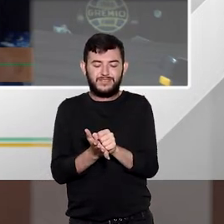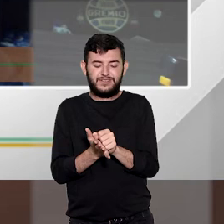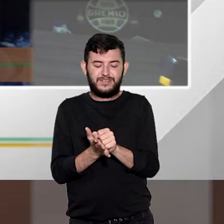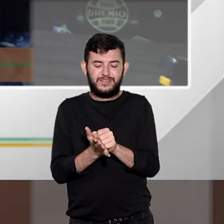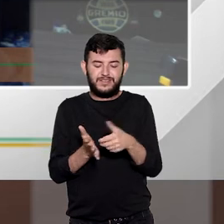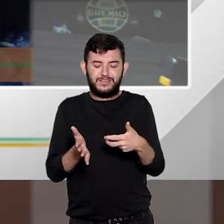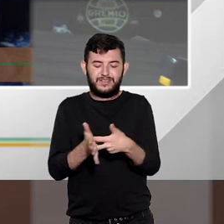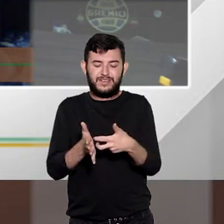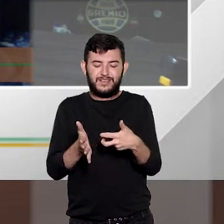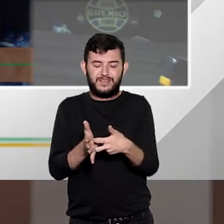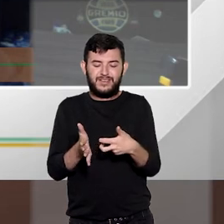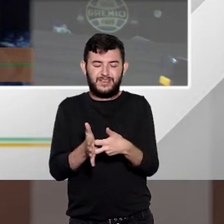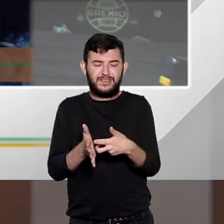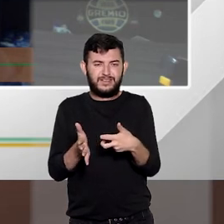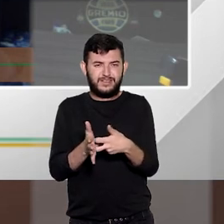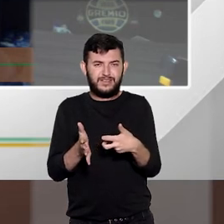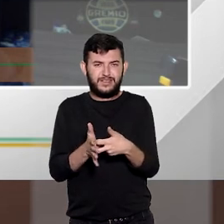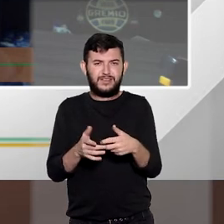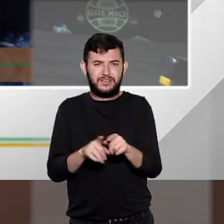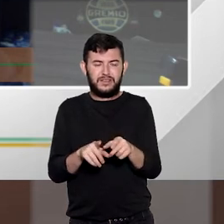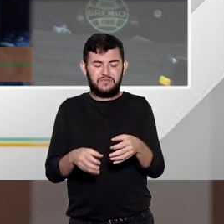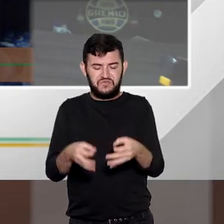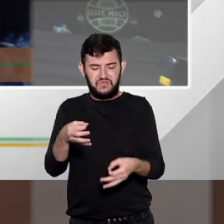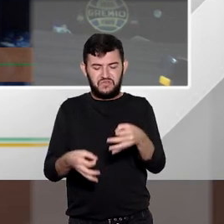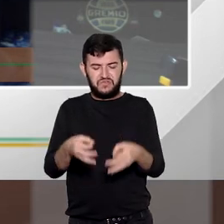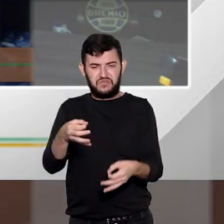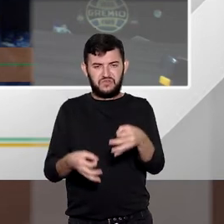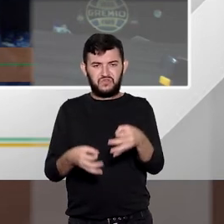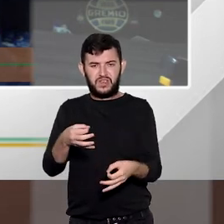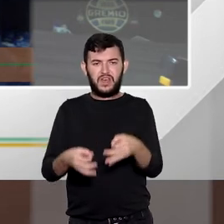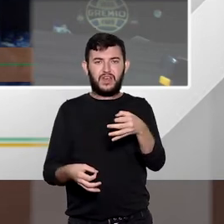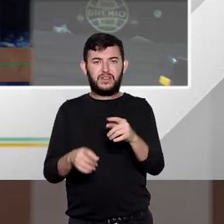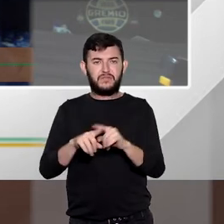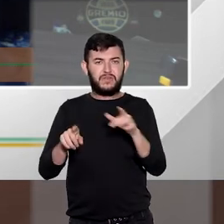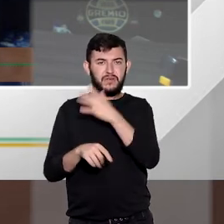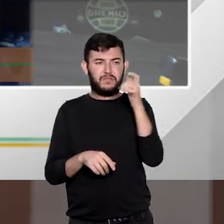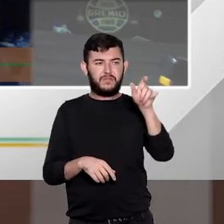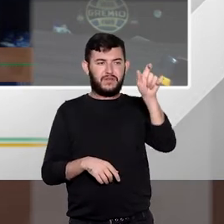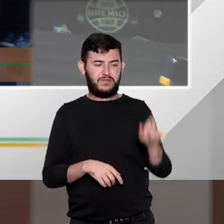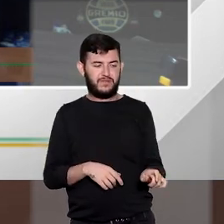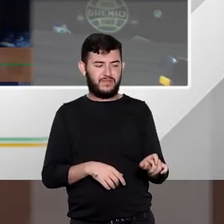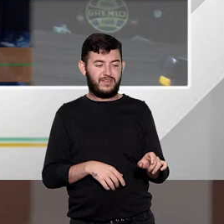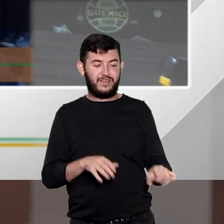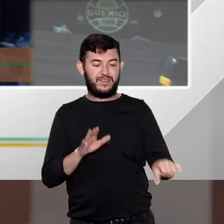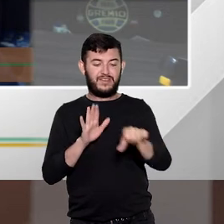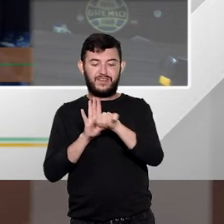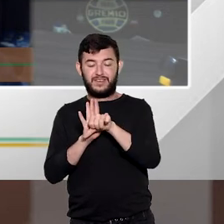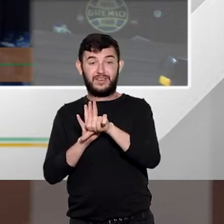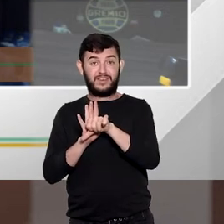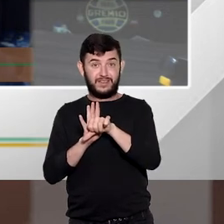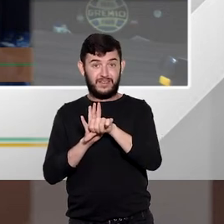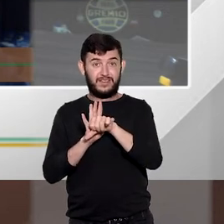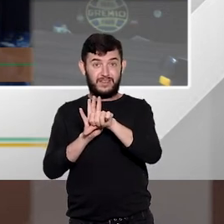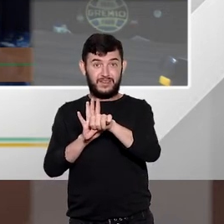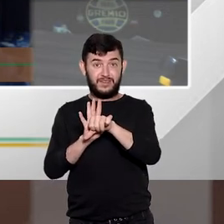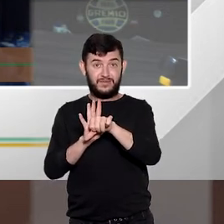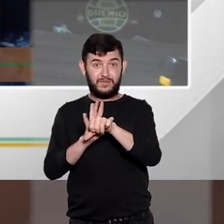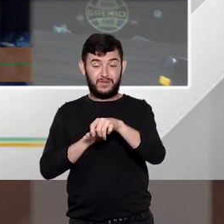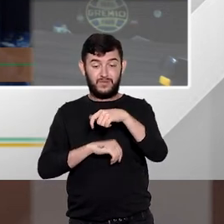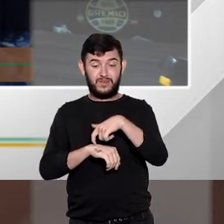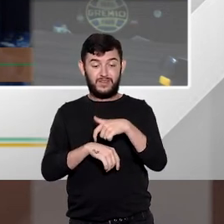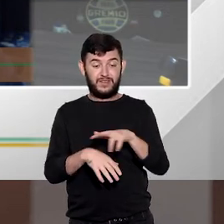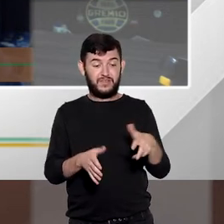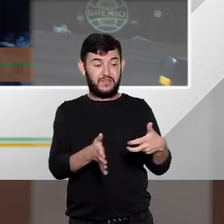sentenças condenatórias transitadas em julgado é o cara que cometeu um delito foi definitivamente condenado não